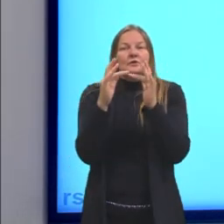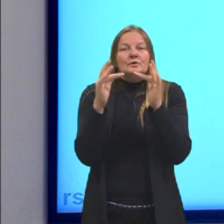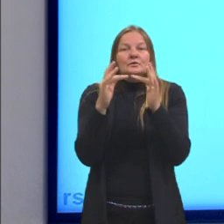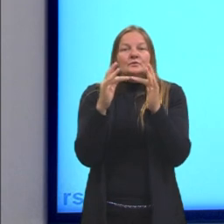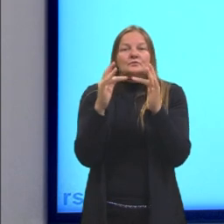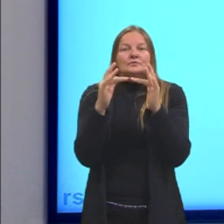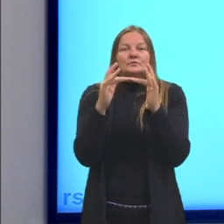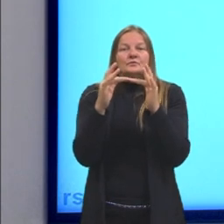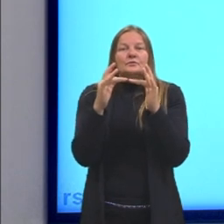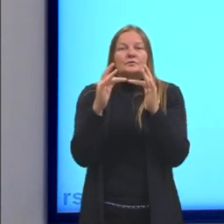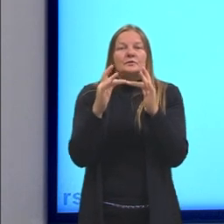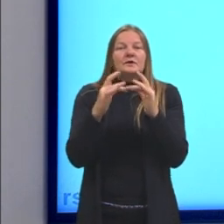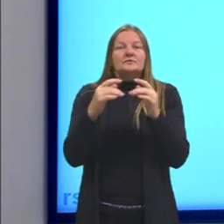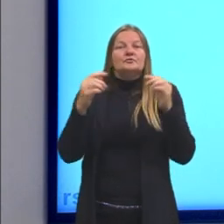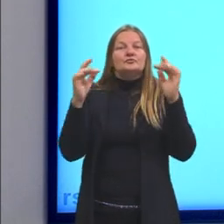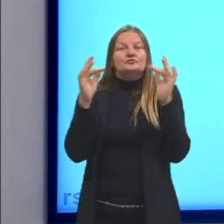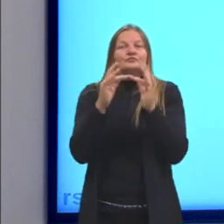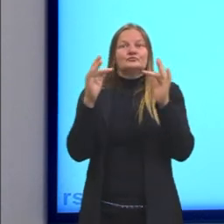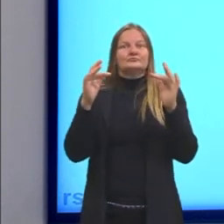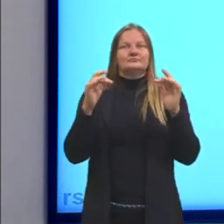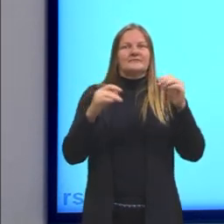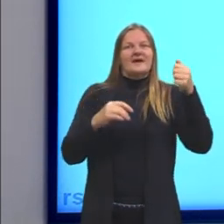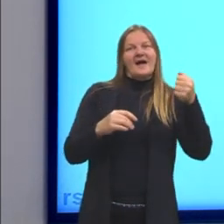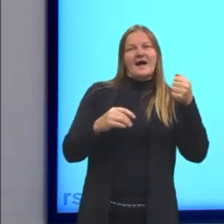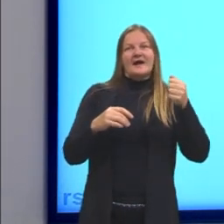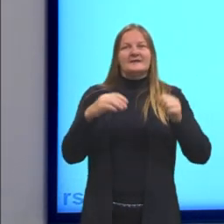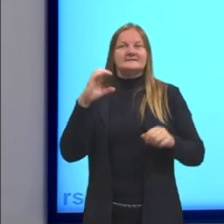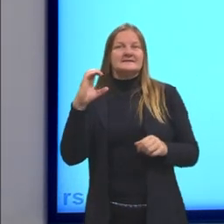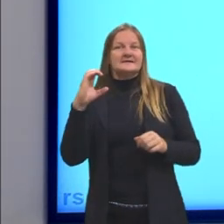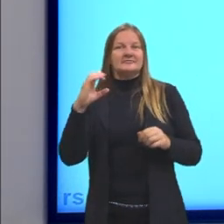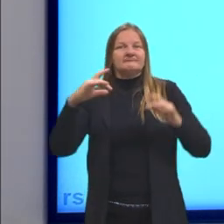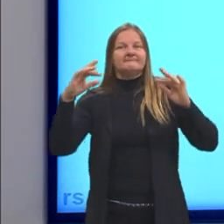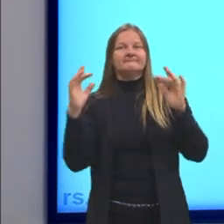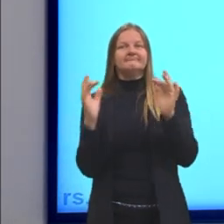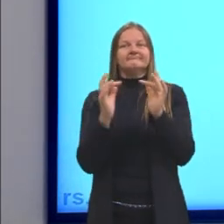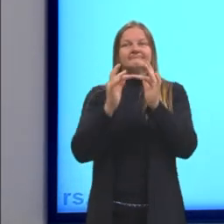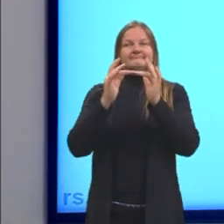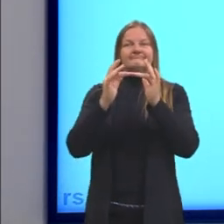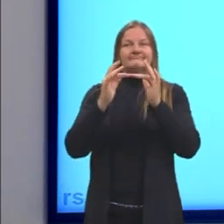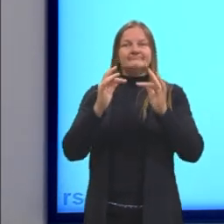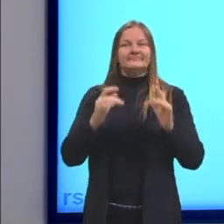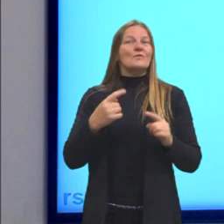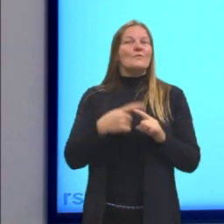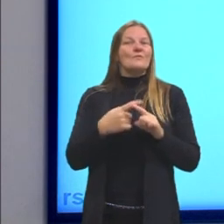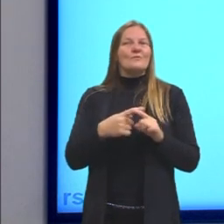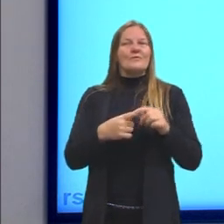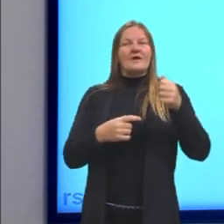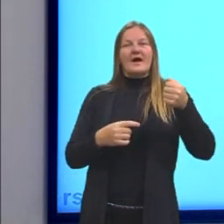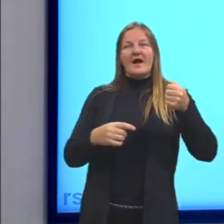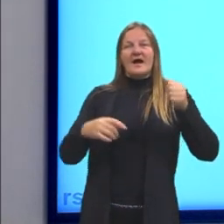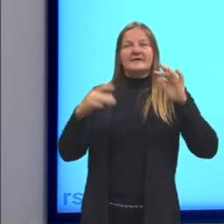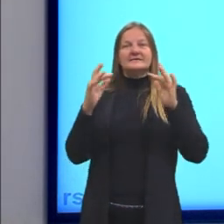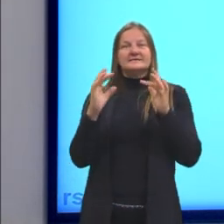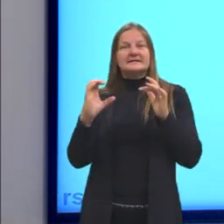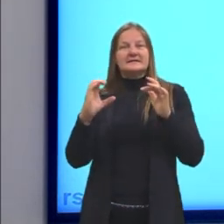um dos dois em contato com o corpo C. Então, aqui eu coloquei um corpo C do lado do A.